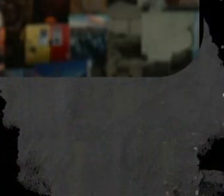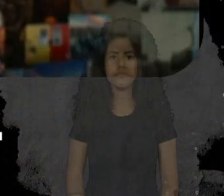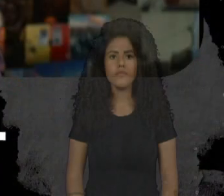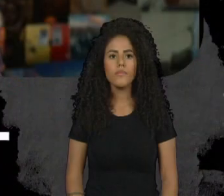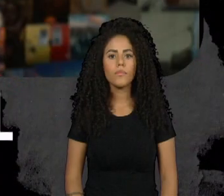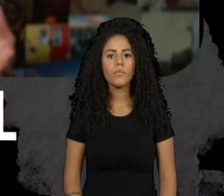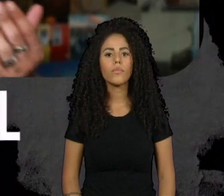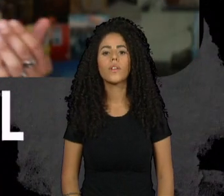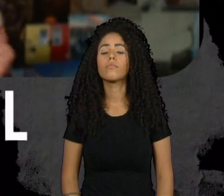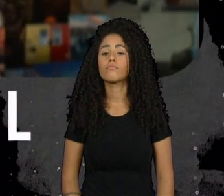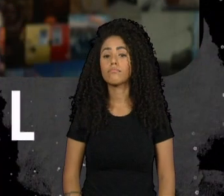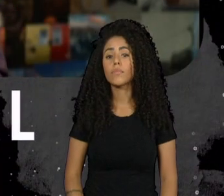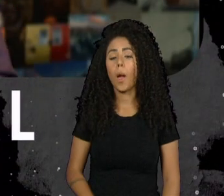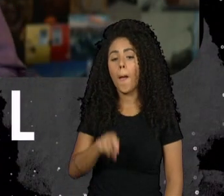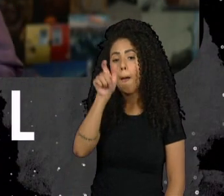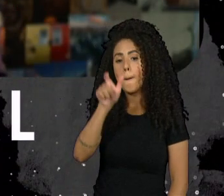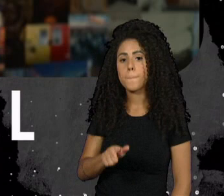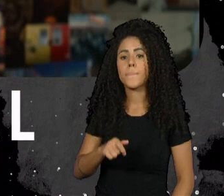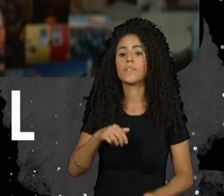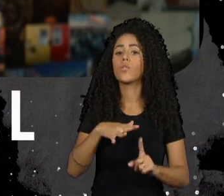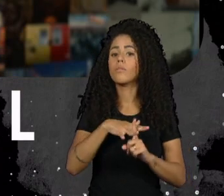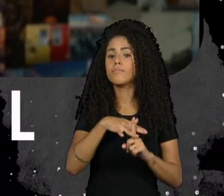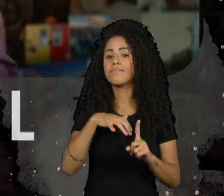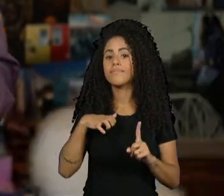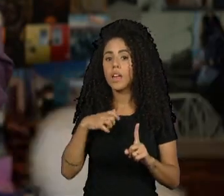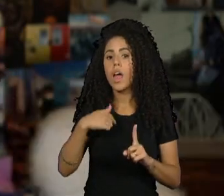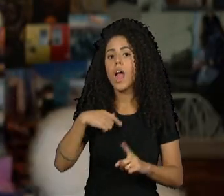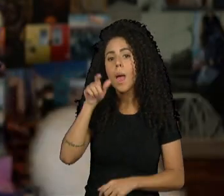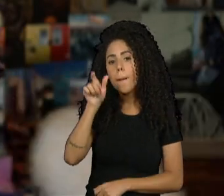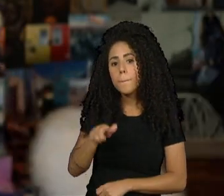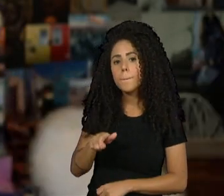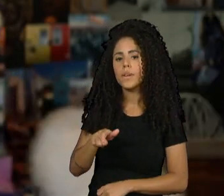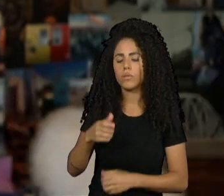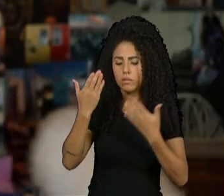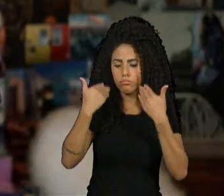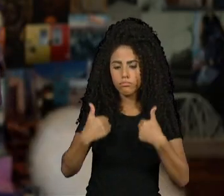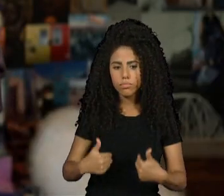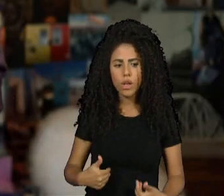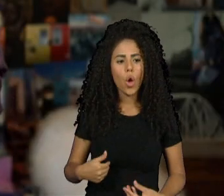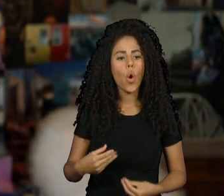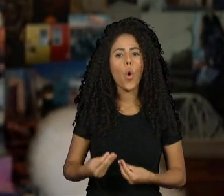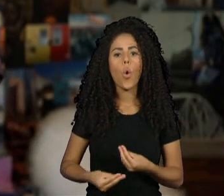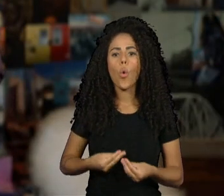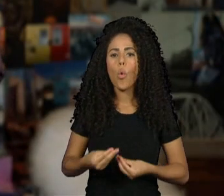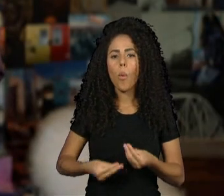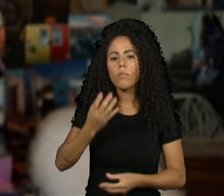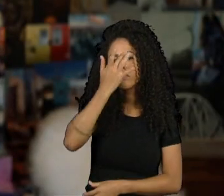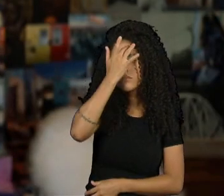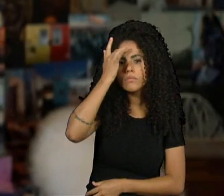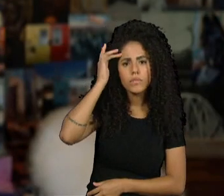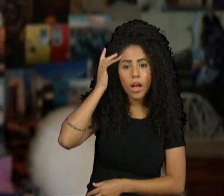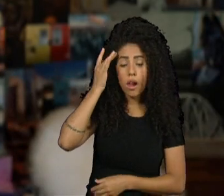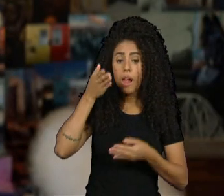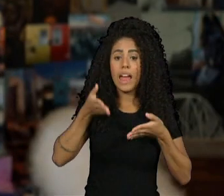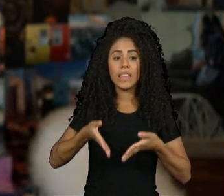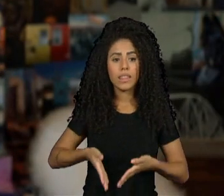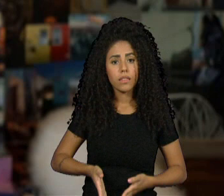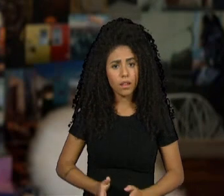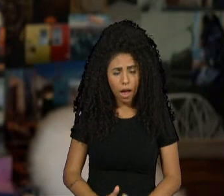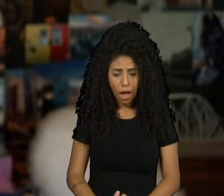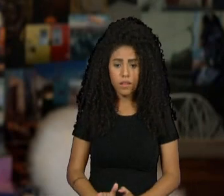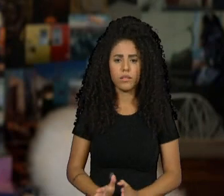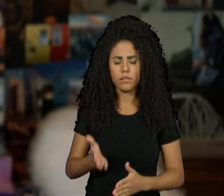Intersexual refere-se, sobretudo, a uma questão clínica. São pessoas que nascem com